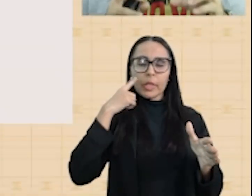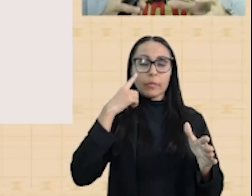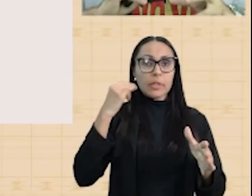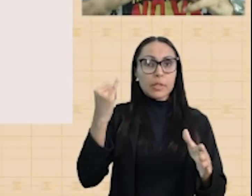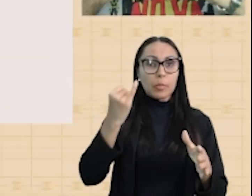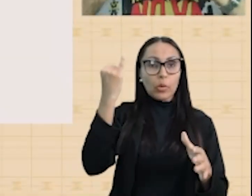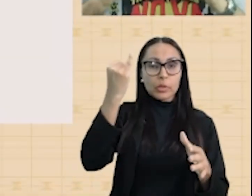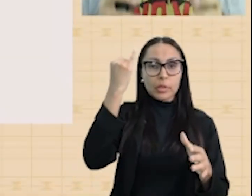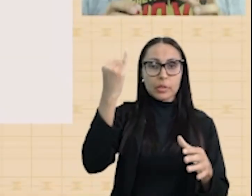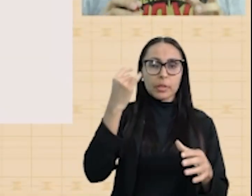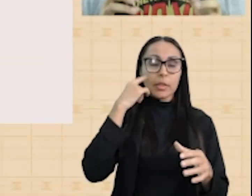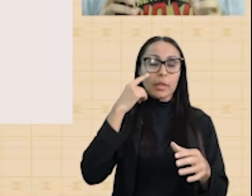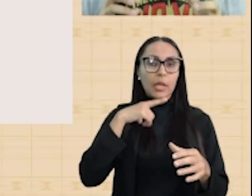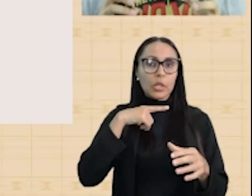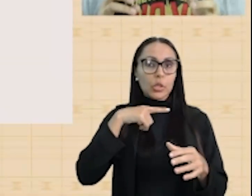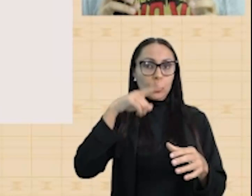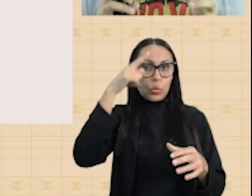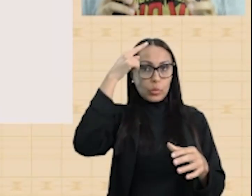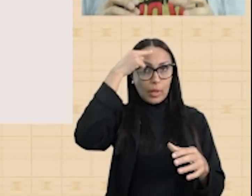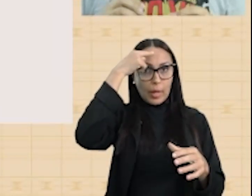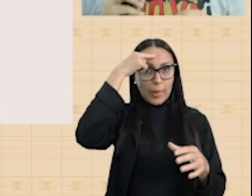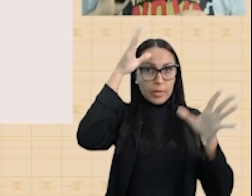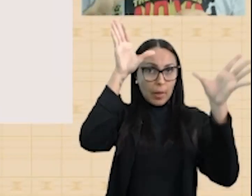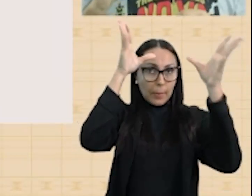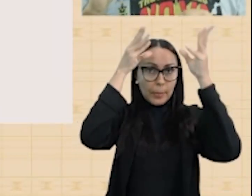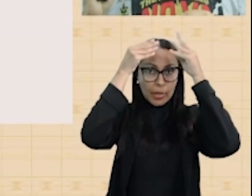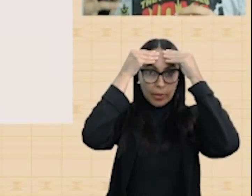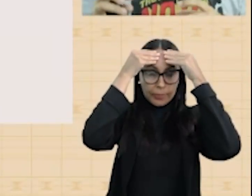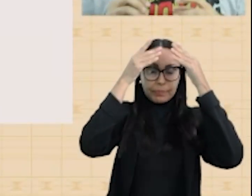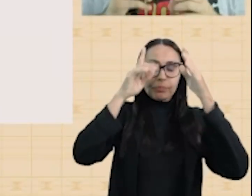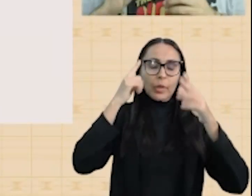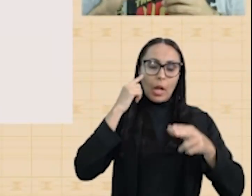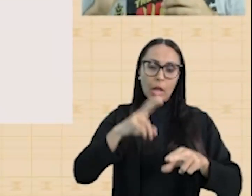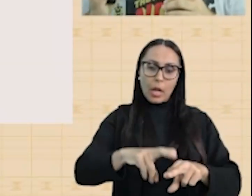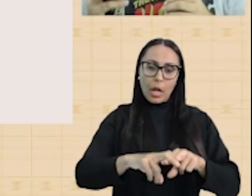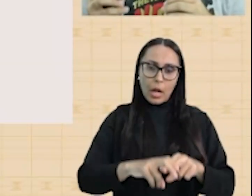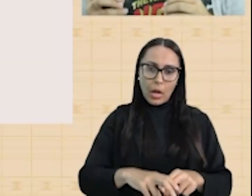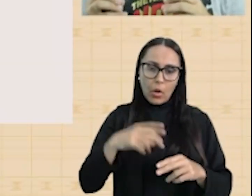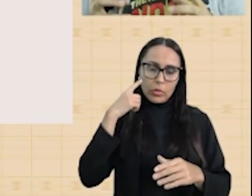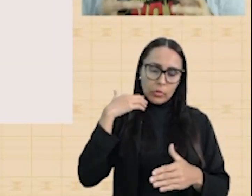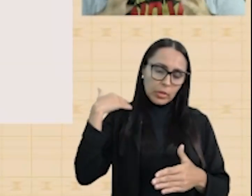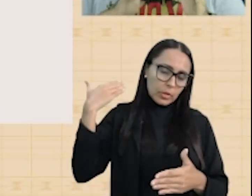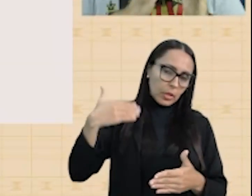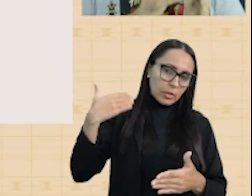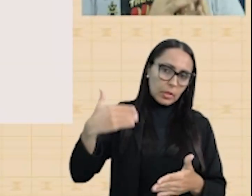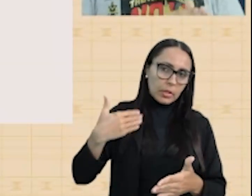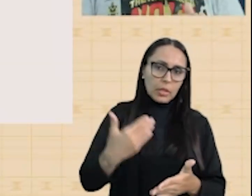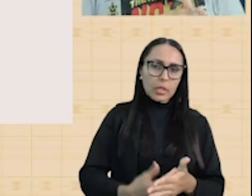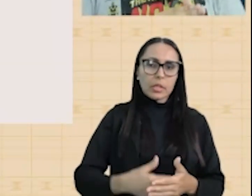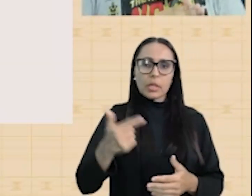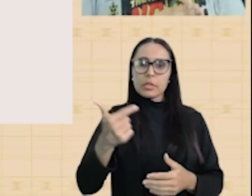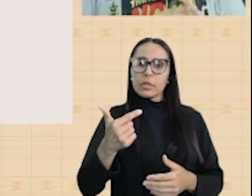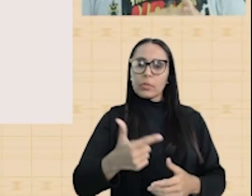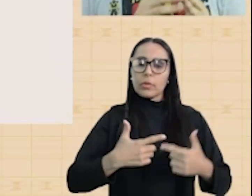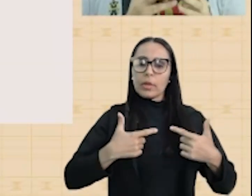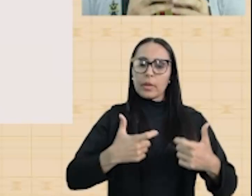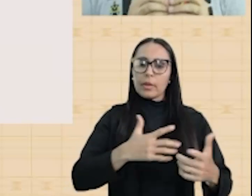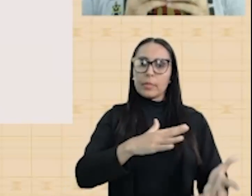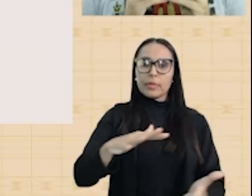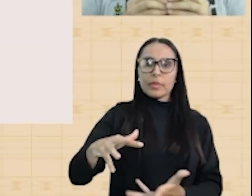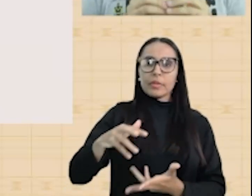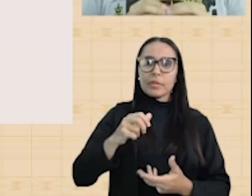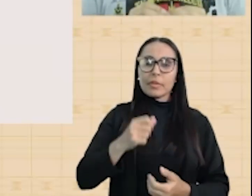importante ter isso na cabeça, tá certo? As causas, os antecedentes que vão levar à Segunda Guerra Mundial